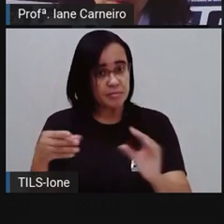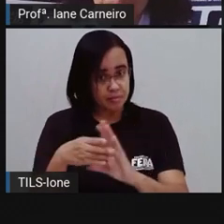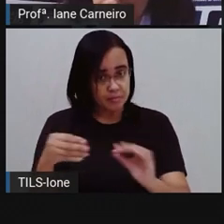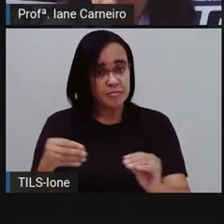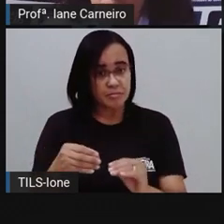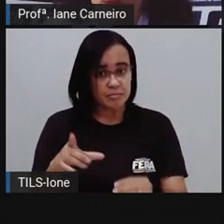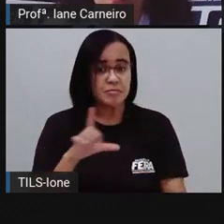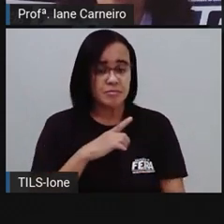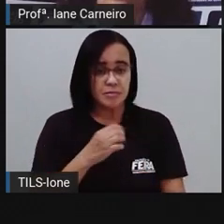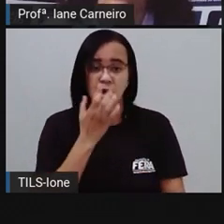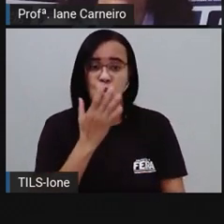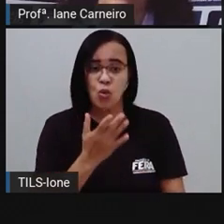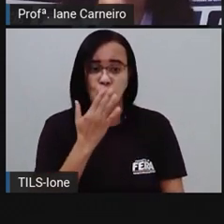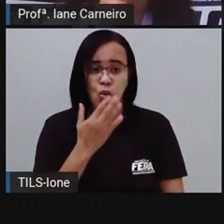bom?